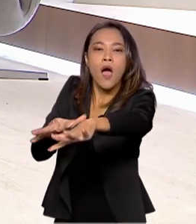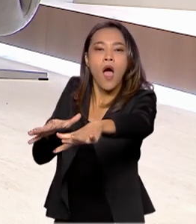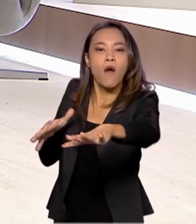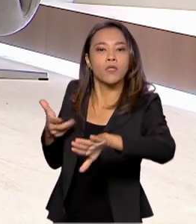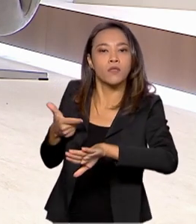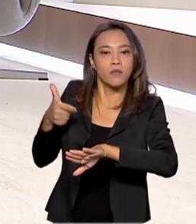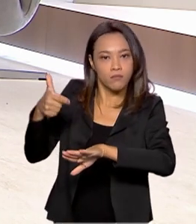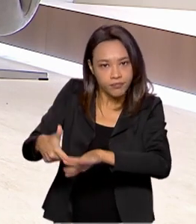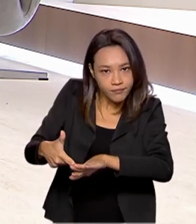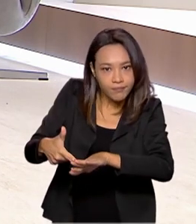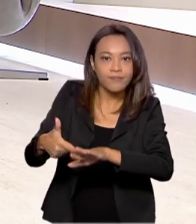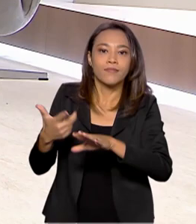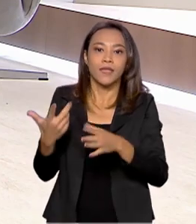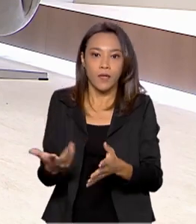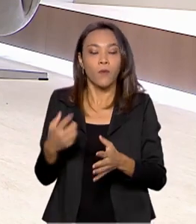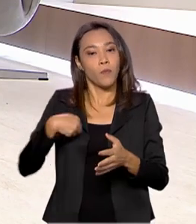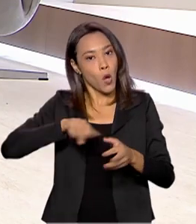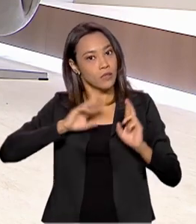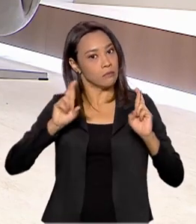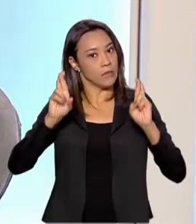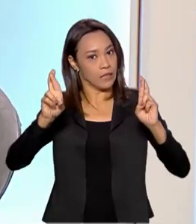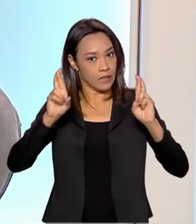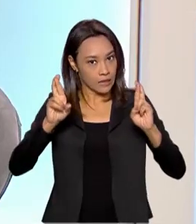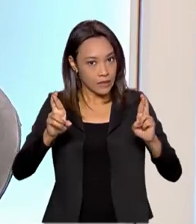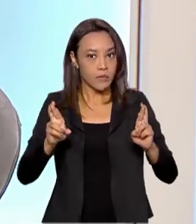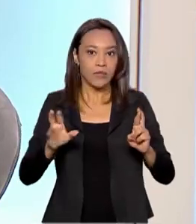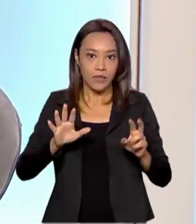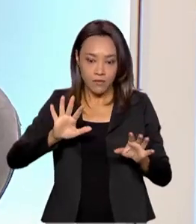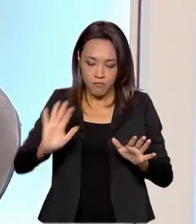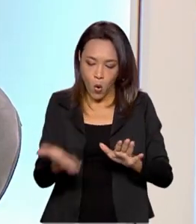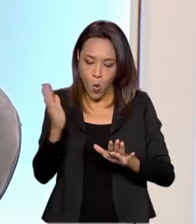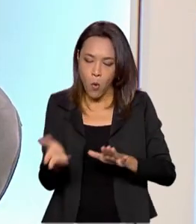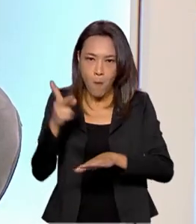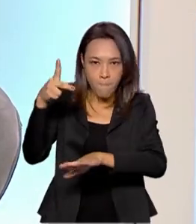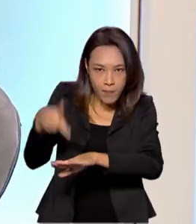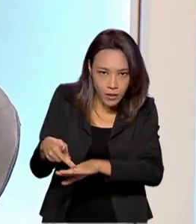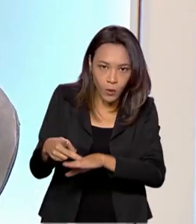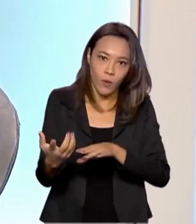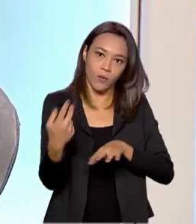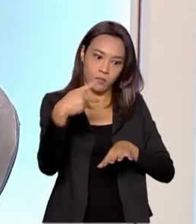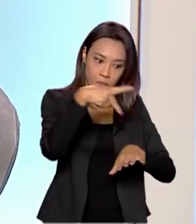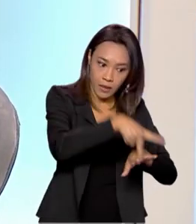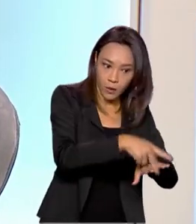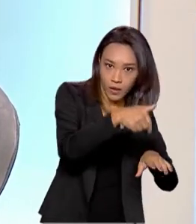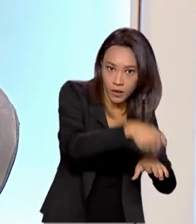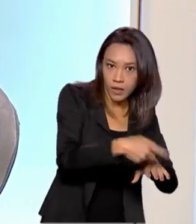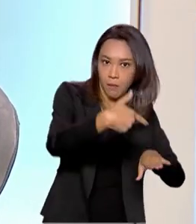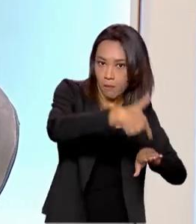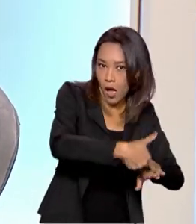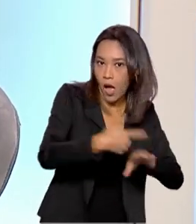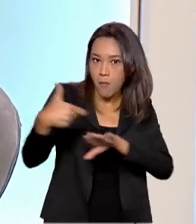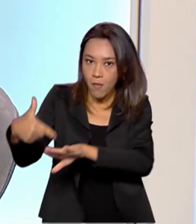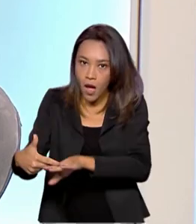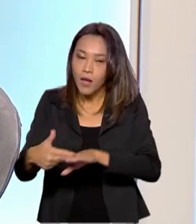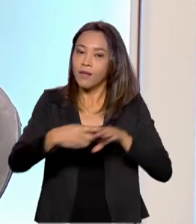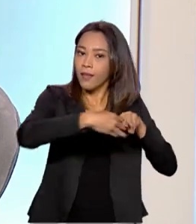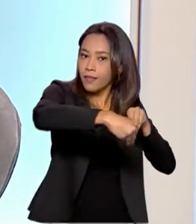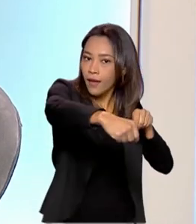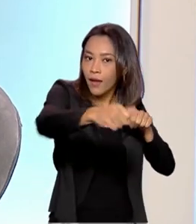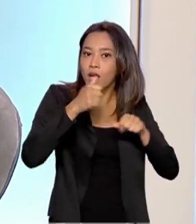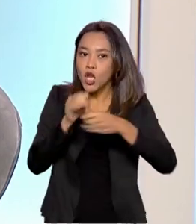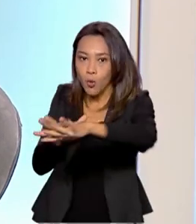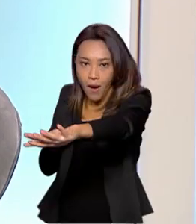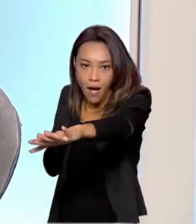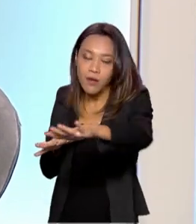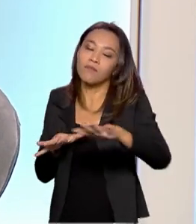forma, nós esperamos que a atividade de produção de petróleo e gás natural em terra e também no pós-sal, no mar, ela possa também